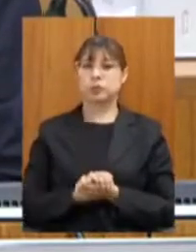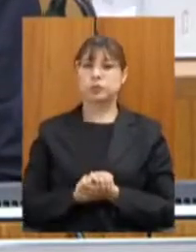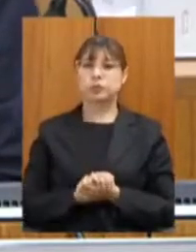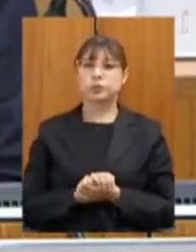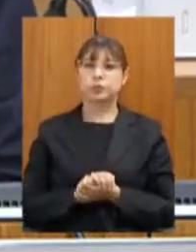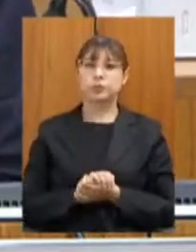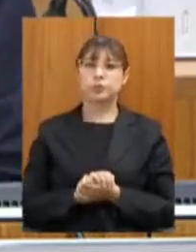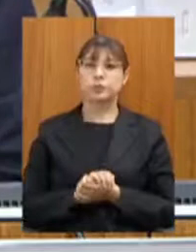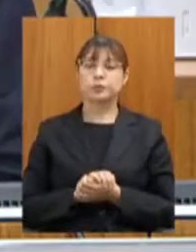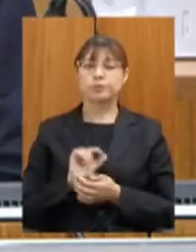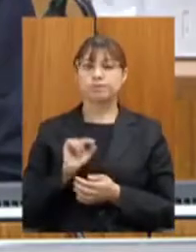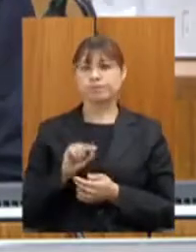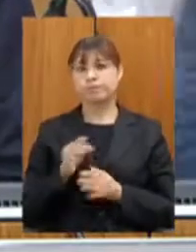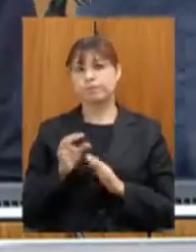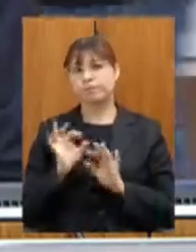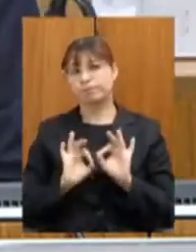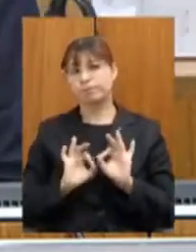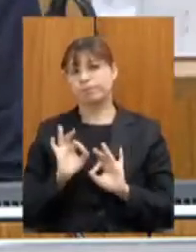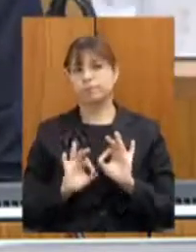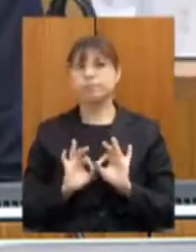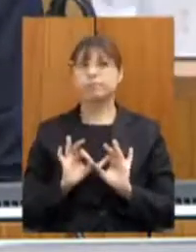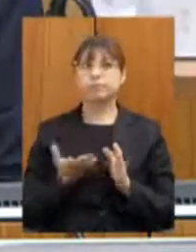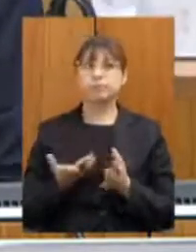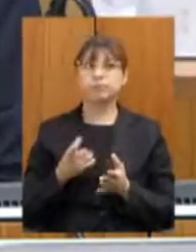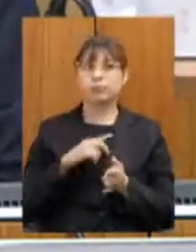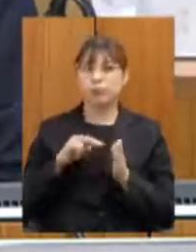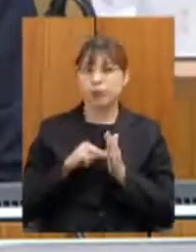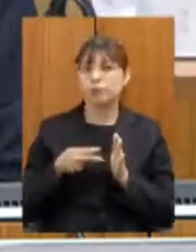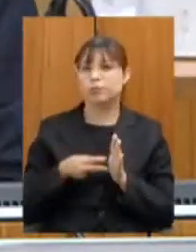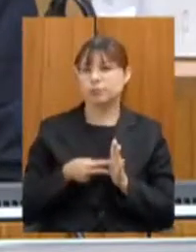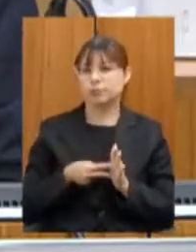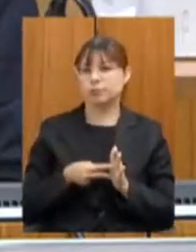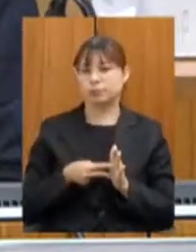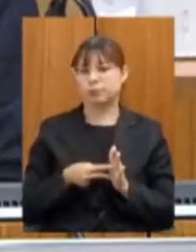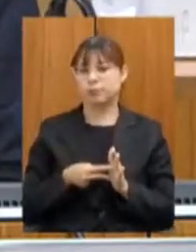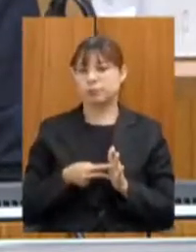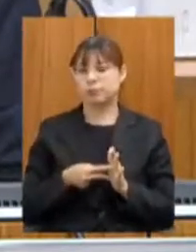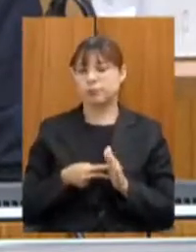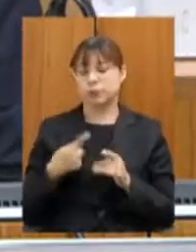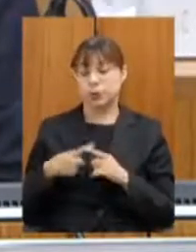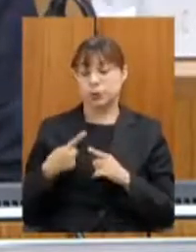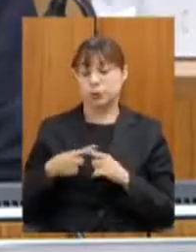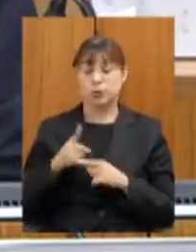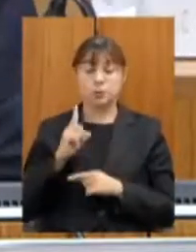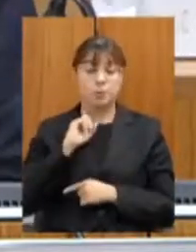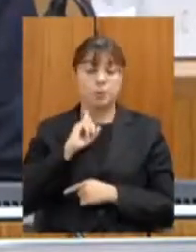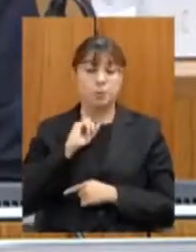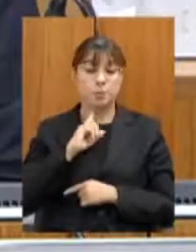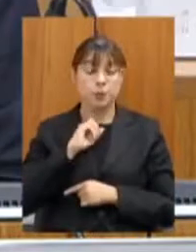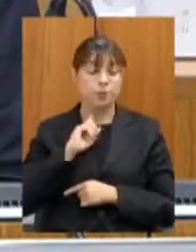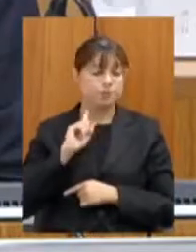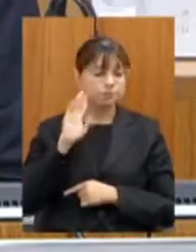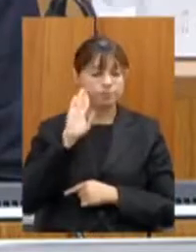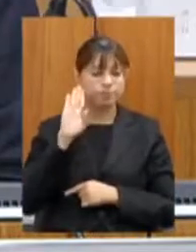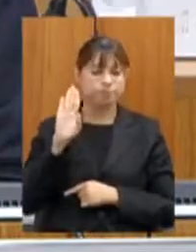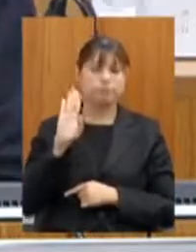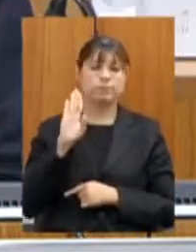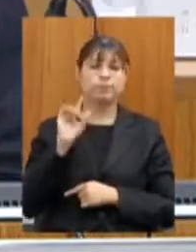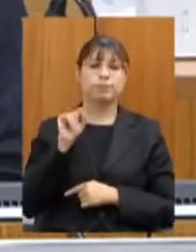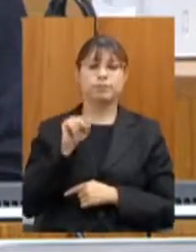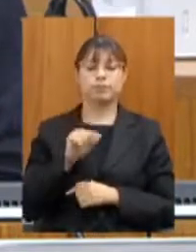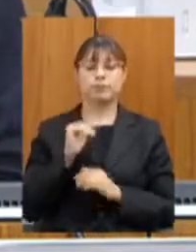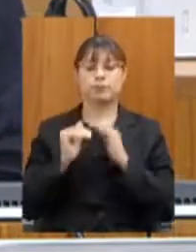tem um simbolismo, porque Minas Gerais foi pioneira no desenvolvimento desse tipo de